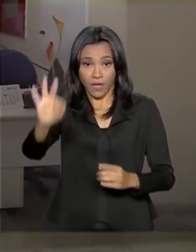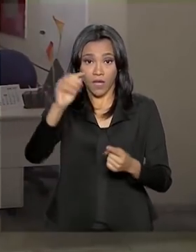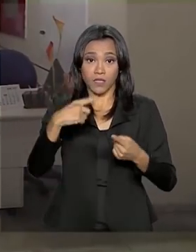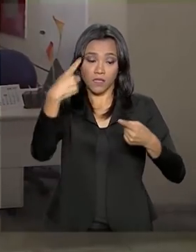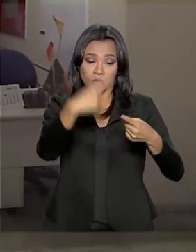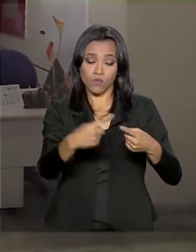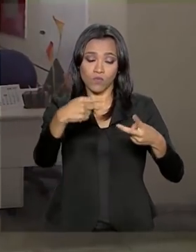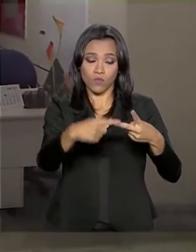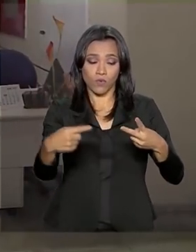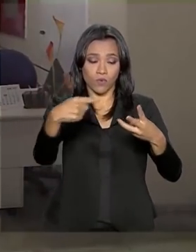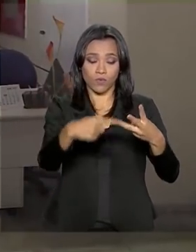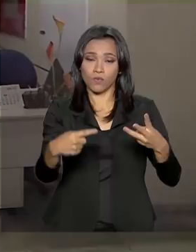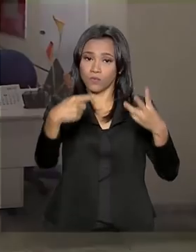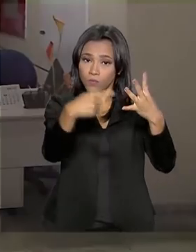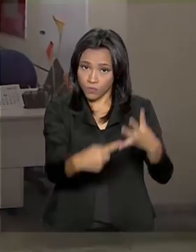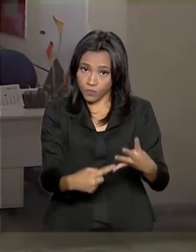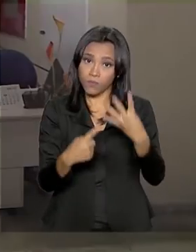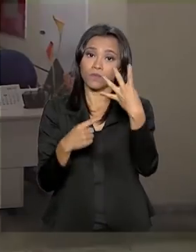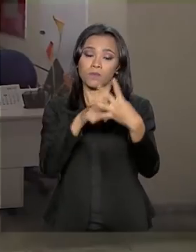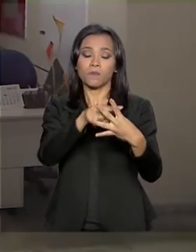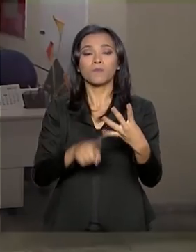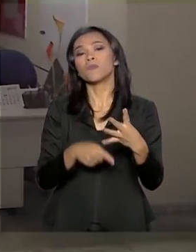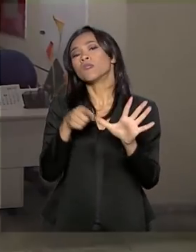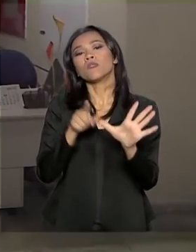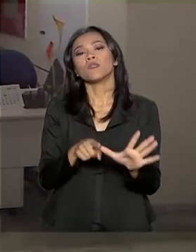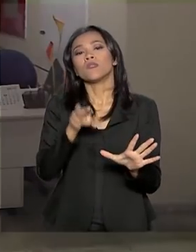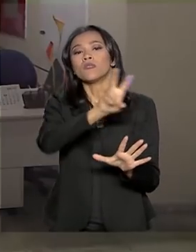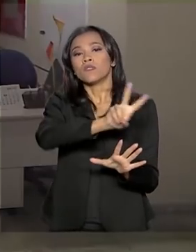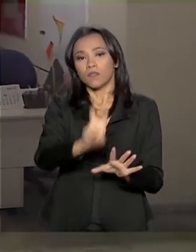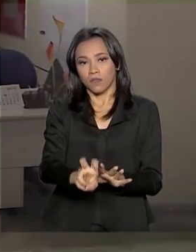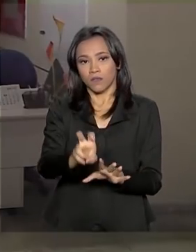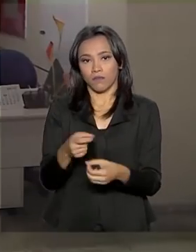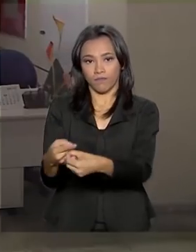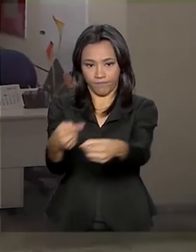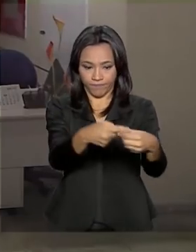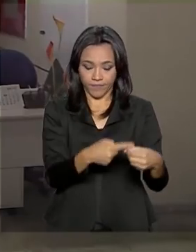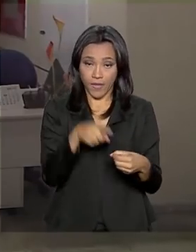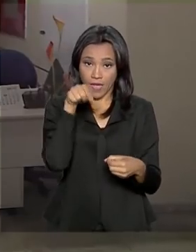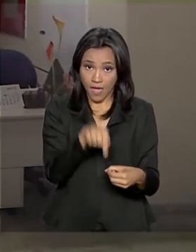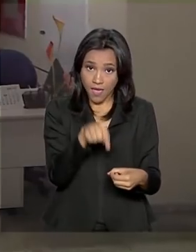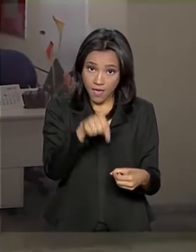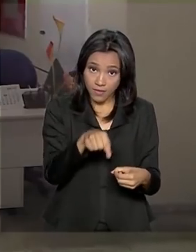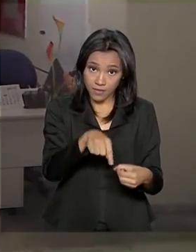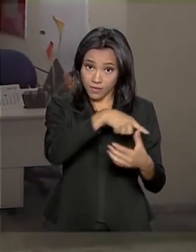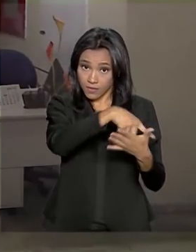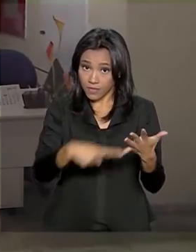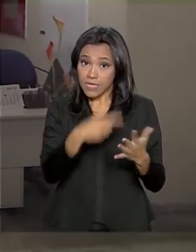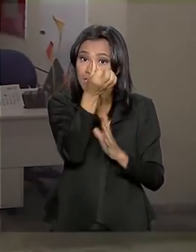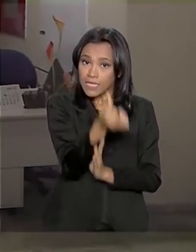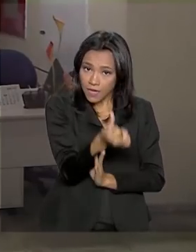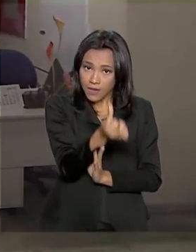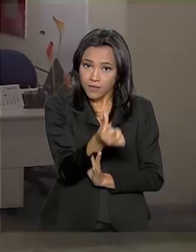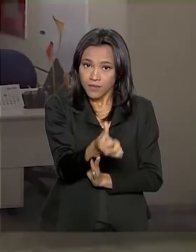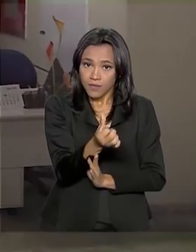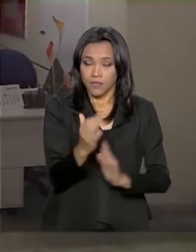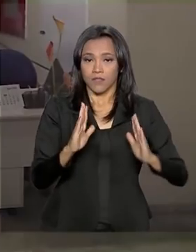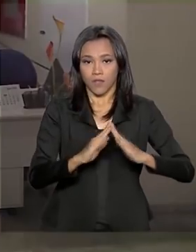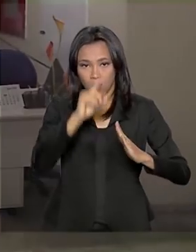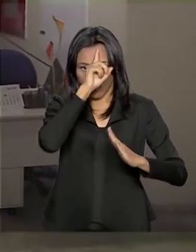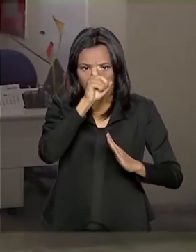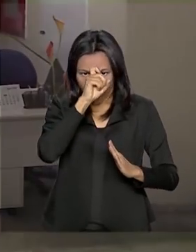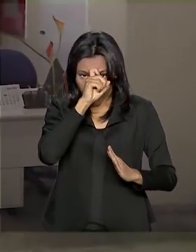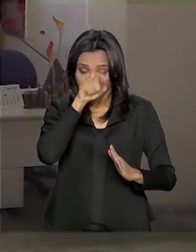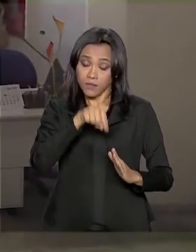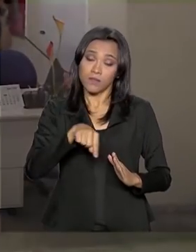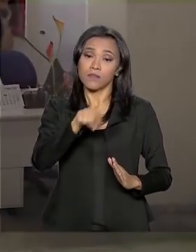Sucesso, Ipanema, Lagoa, Cardoso Fonte e Hospital dos Servidores. A manutenção dessas seis unidades anualmente para o governo